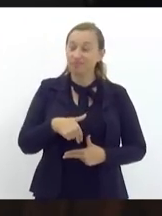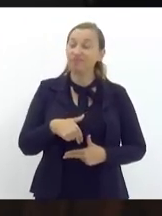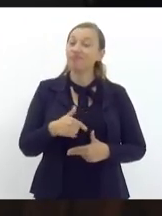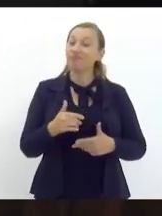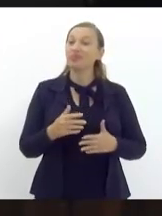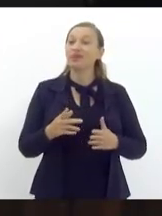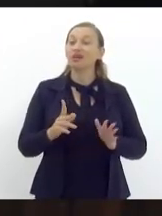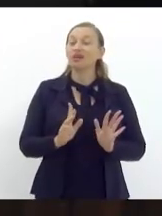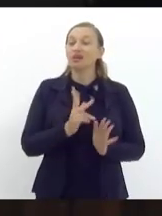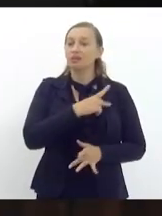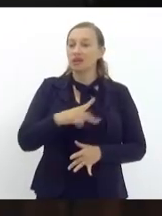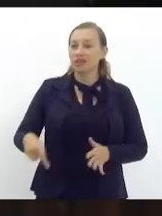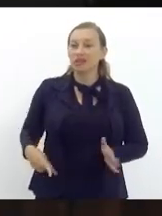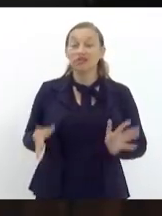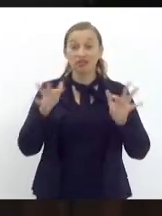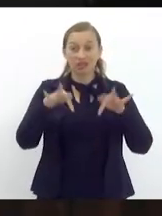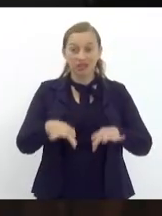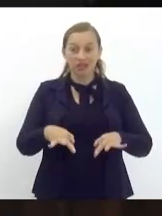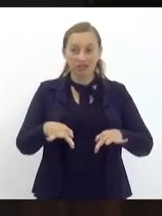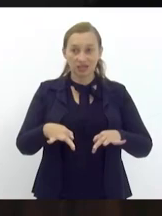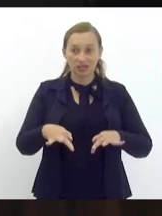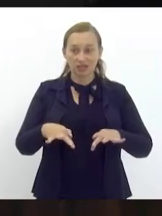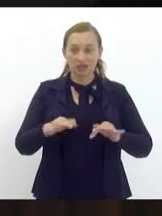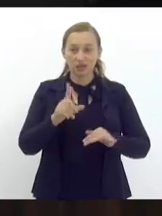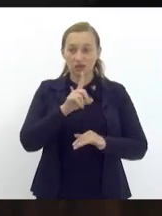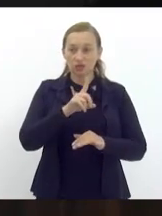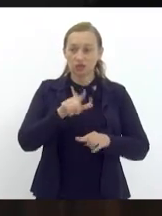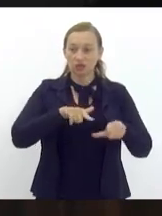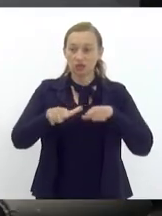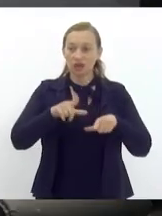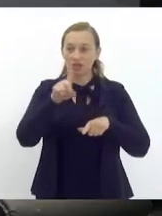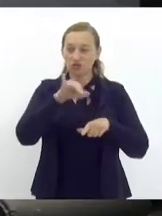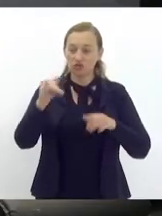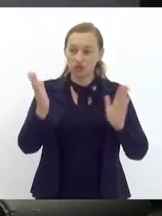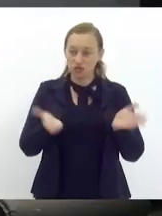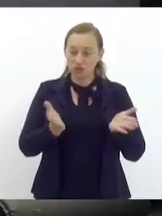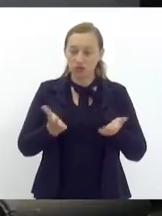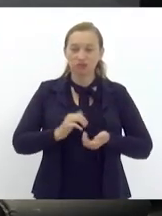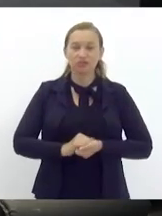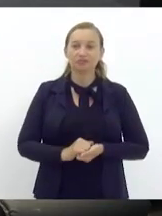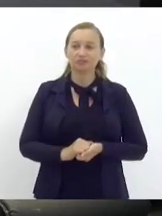presidência declara encerrada a sessão no dia de hoje tá bom